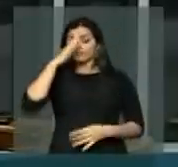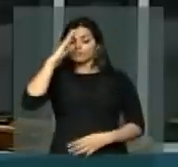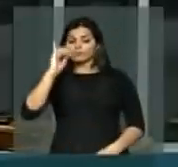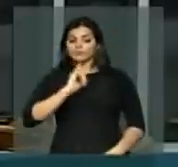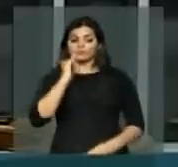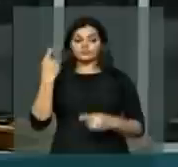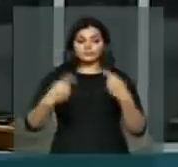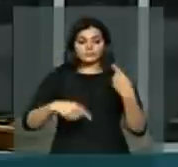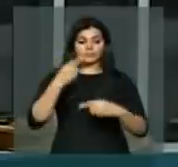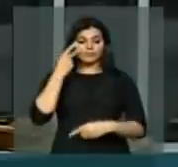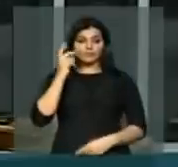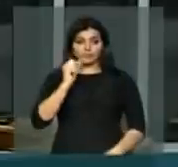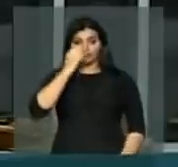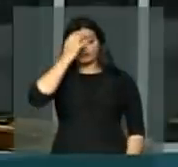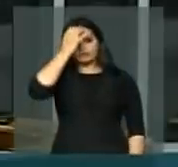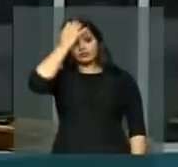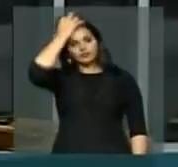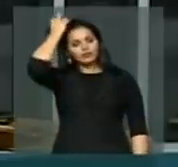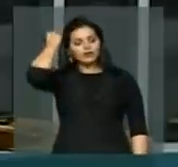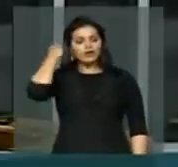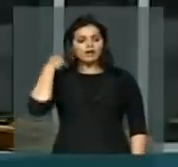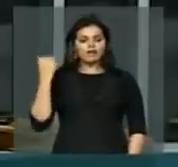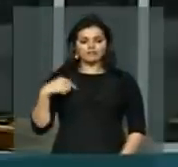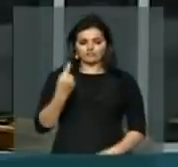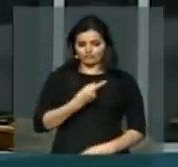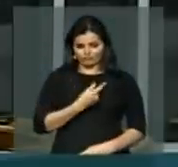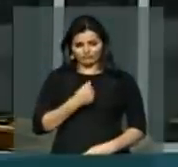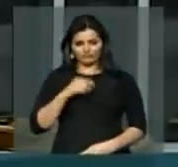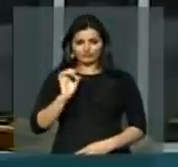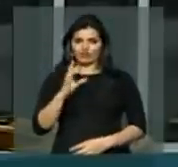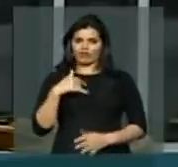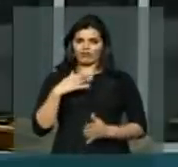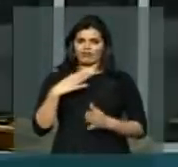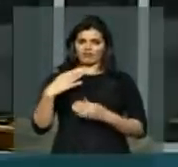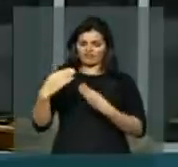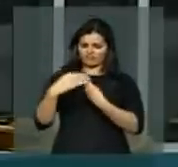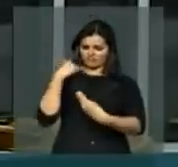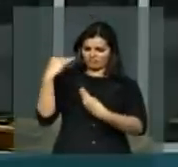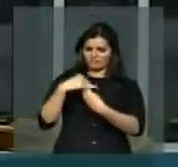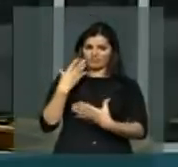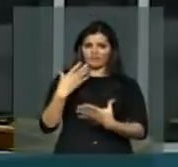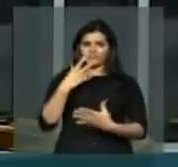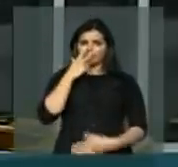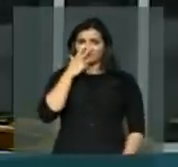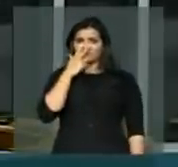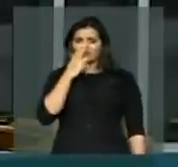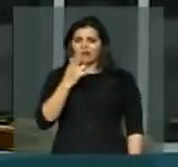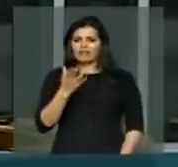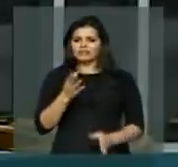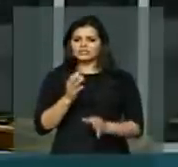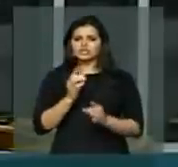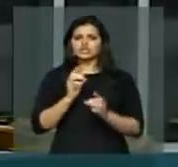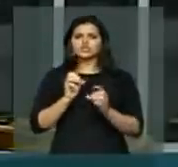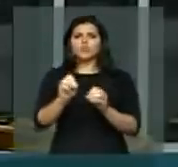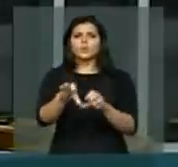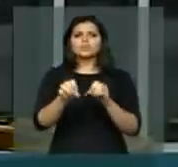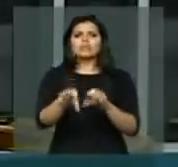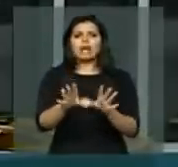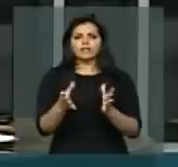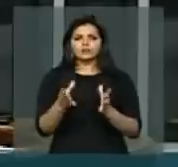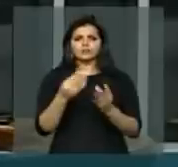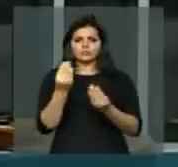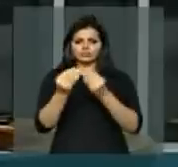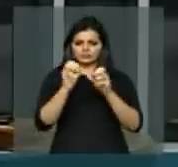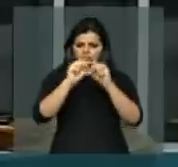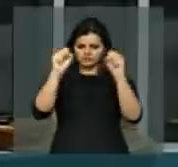discussão? Estamos sendo domesticados para servir a qual sistema? Os casos extraordinários